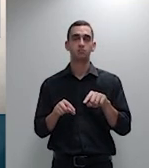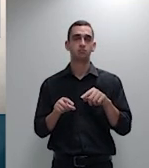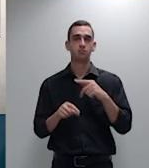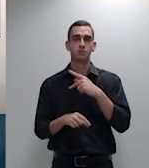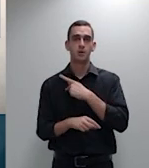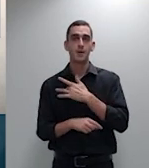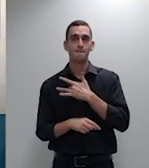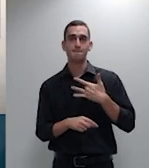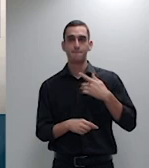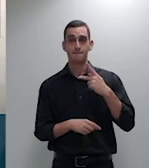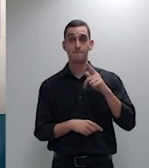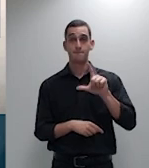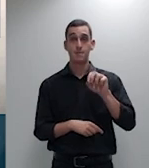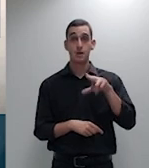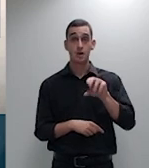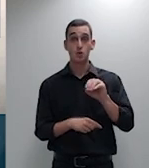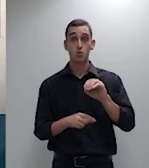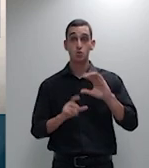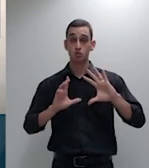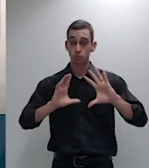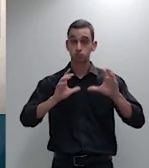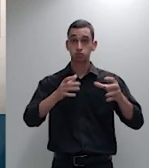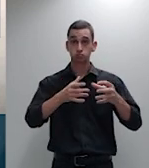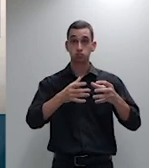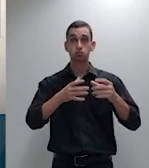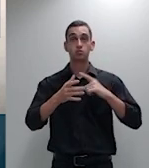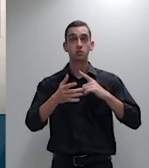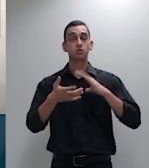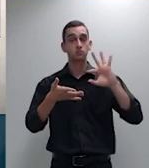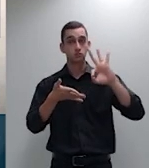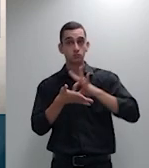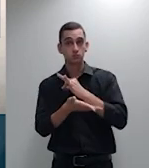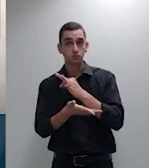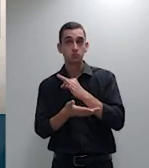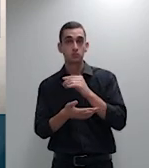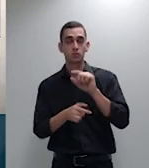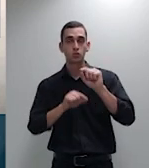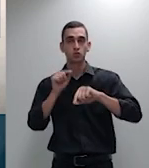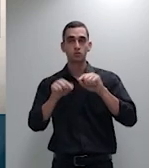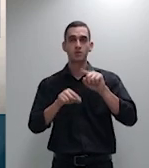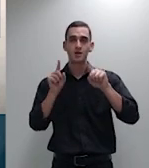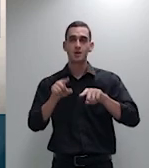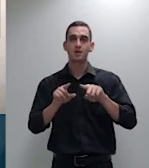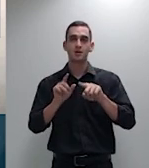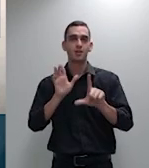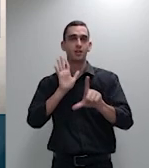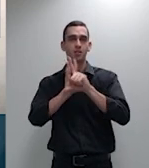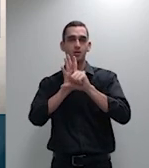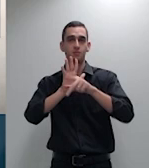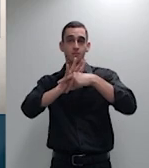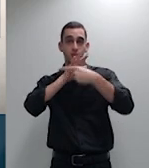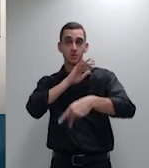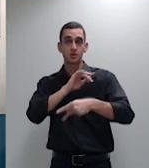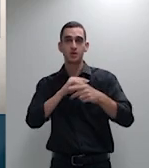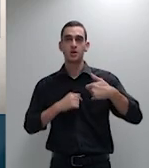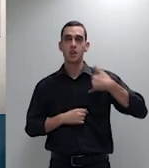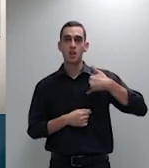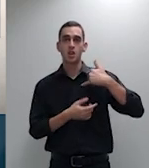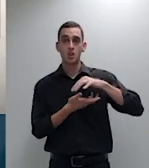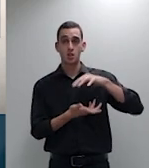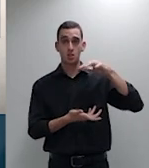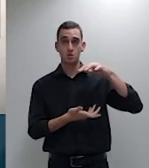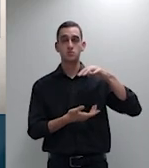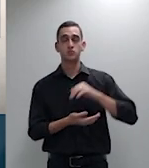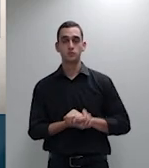saúde assinado antes do advento do estatuto do idoso recomposição de preço por faixa etária